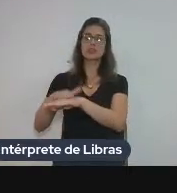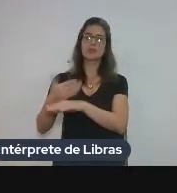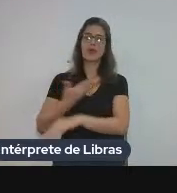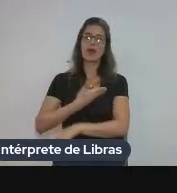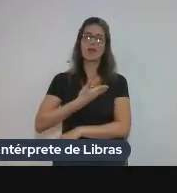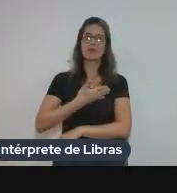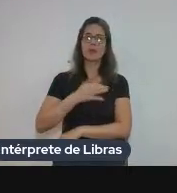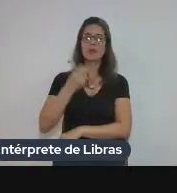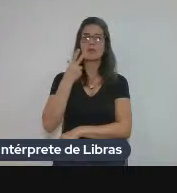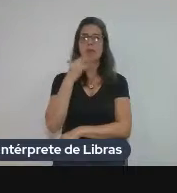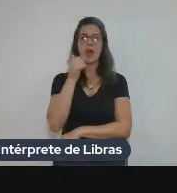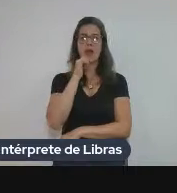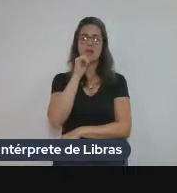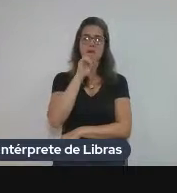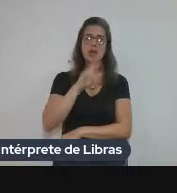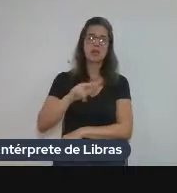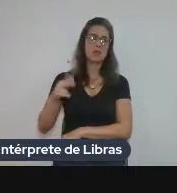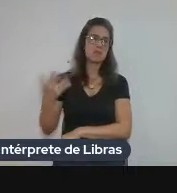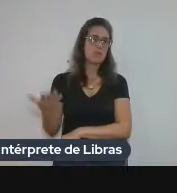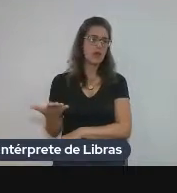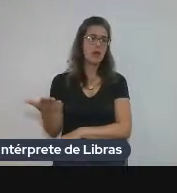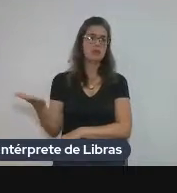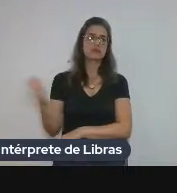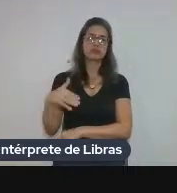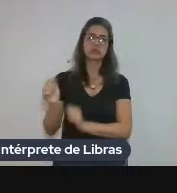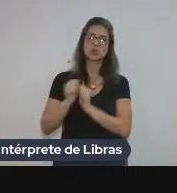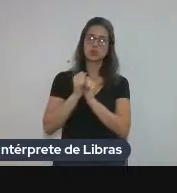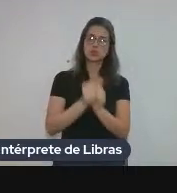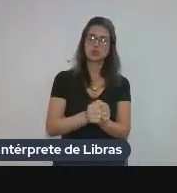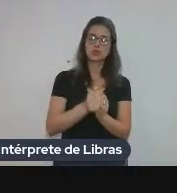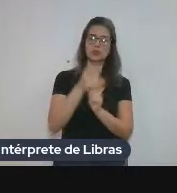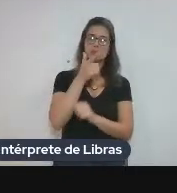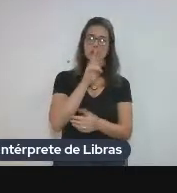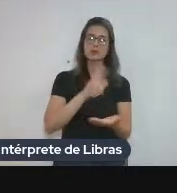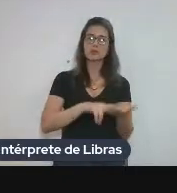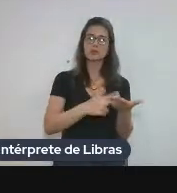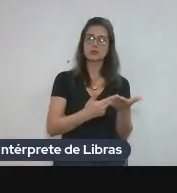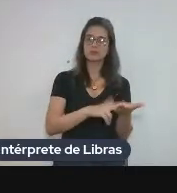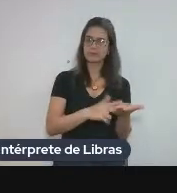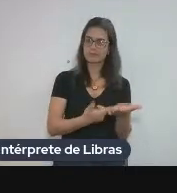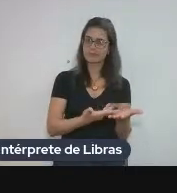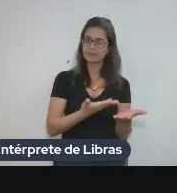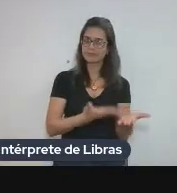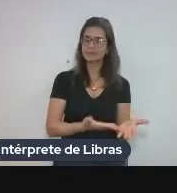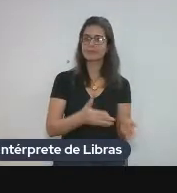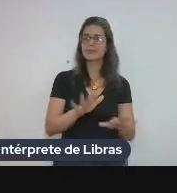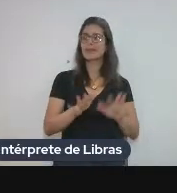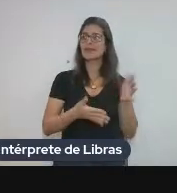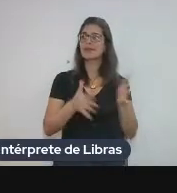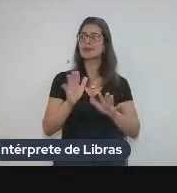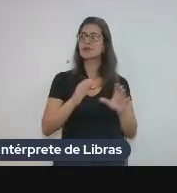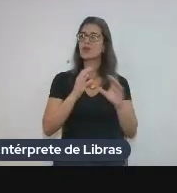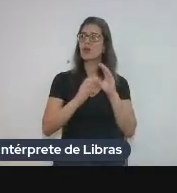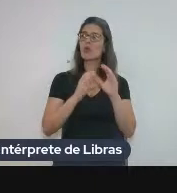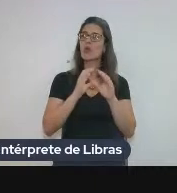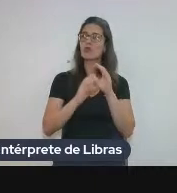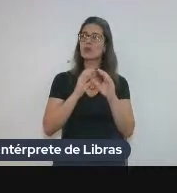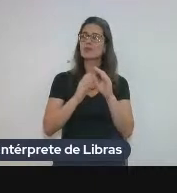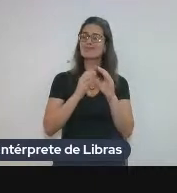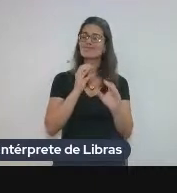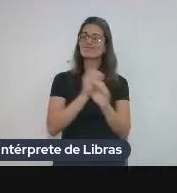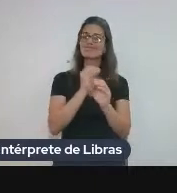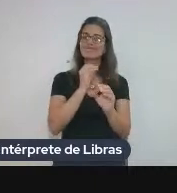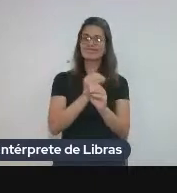conhece, o pai, a mãe, o irmão, para fazer essa interpretação. E muitas vezes, a comunicação vai